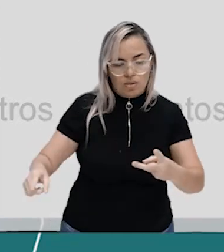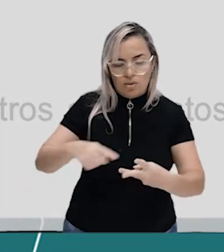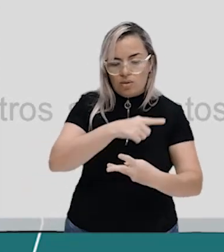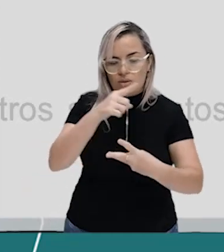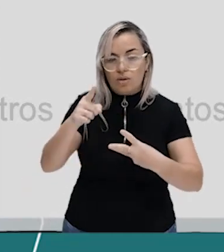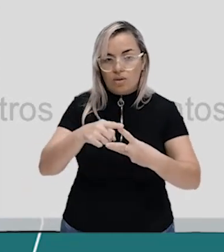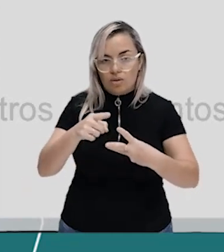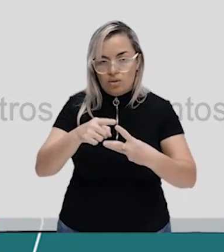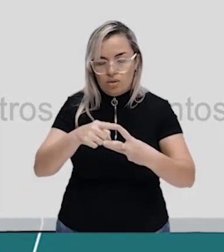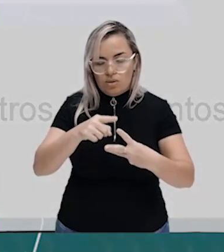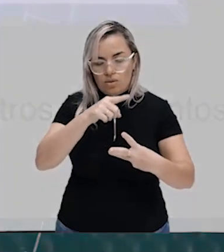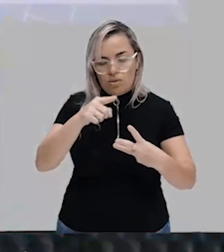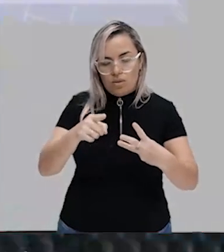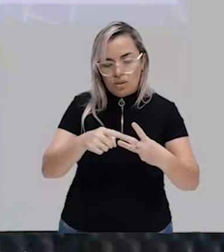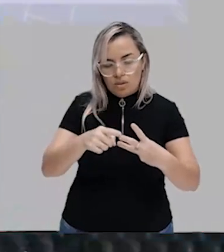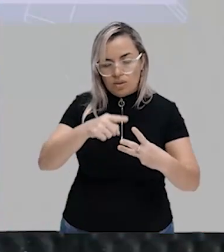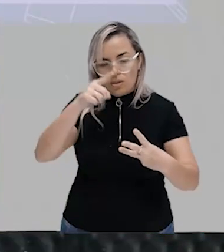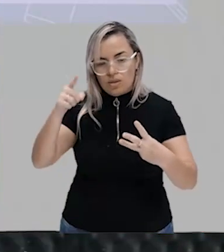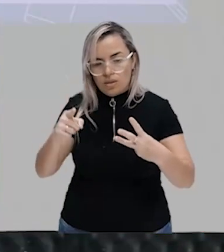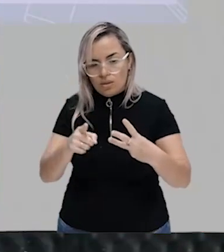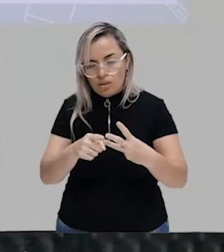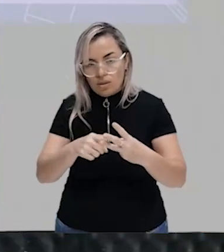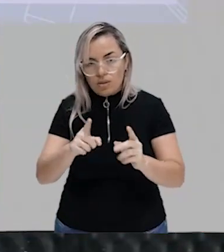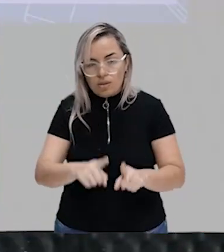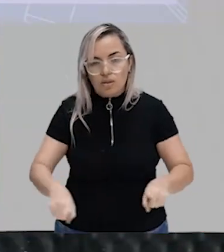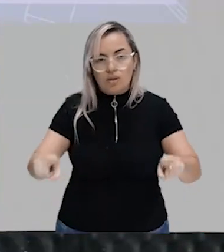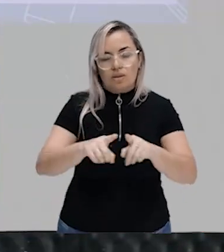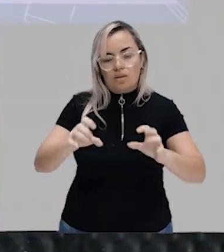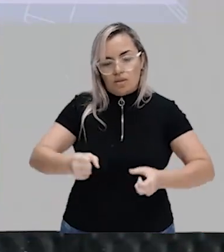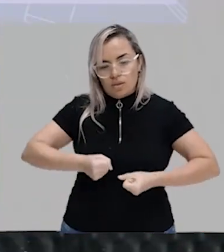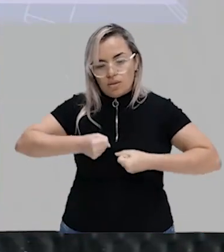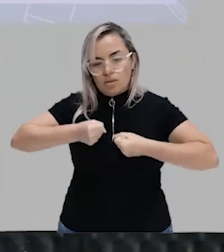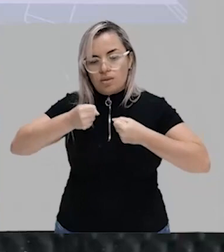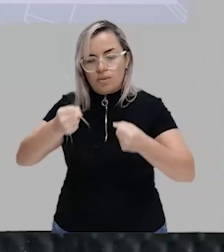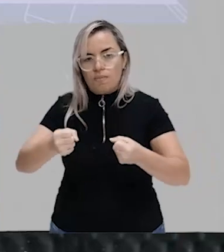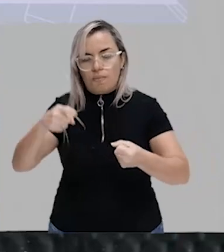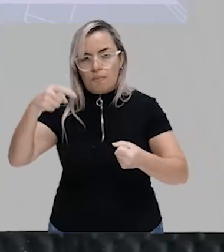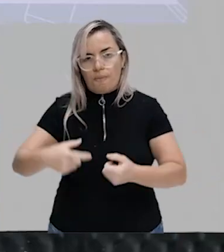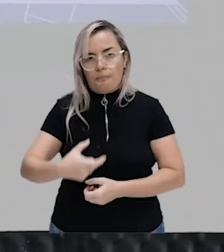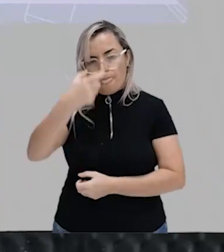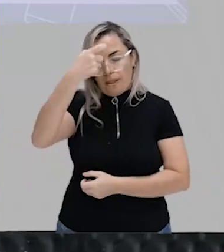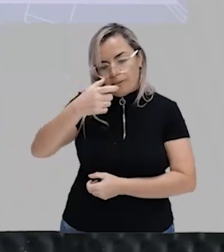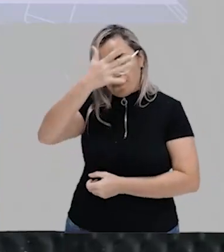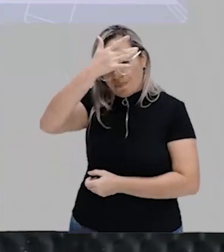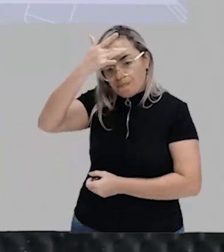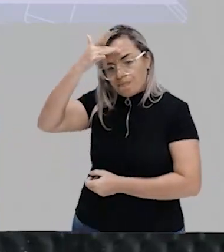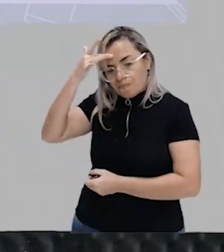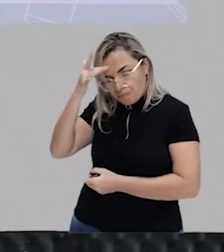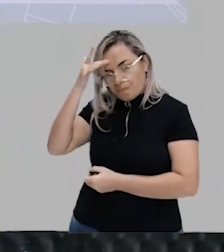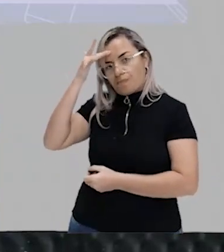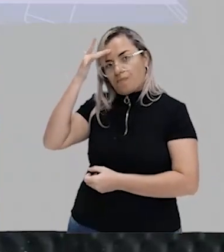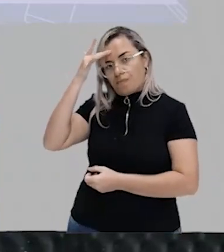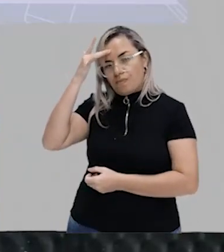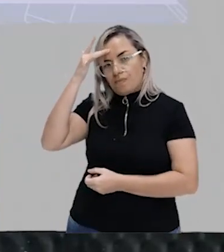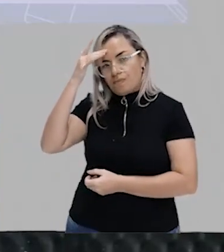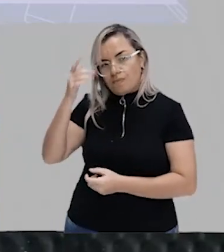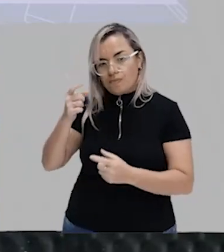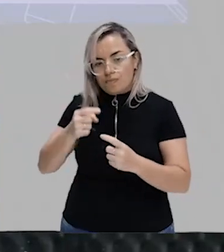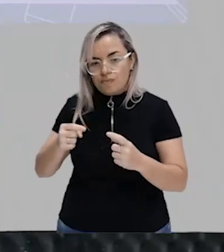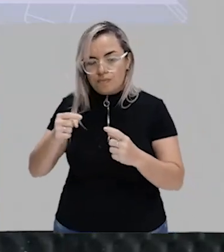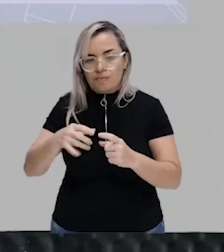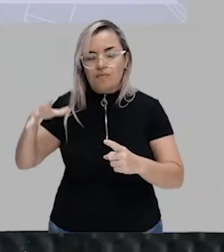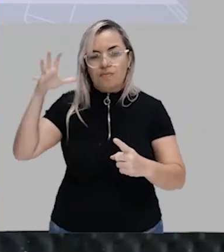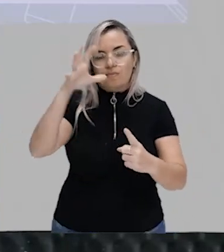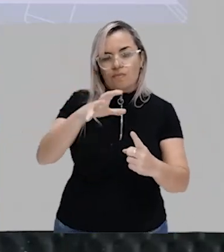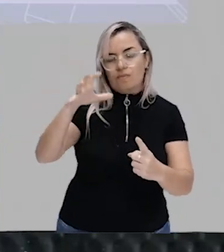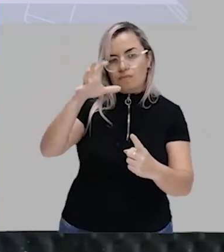também ao poder ou seja a capacidade que esse indivíduo tem de influenciar